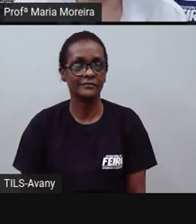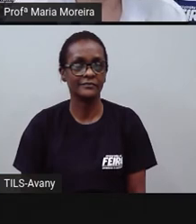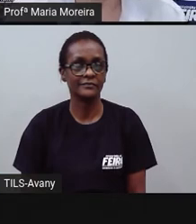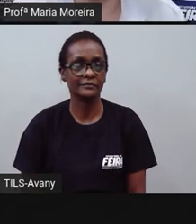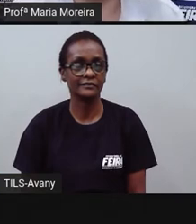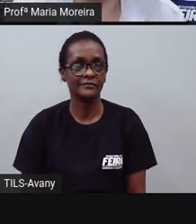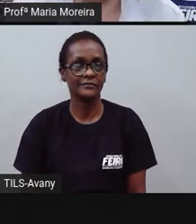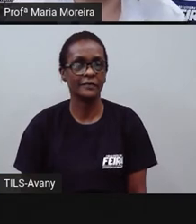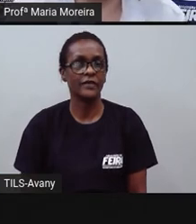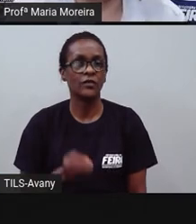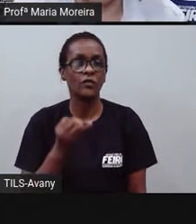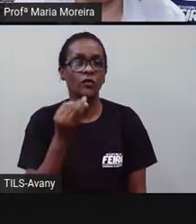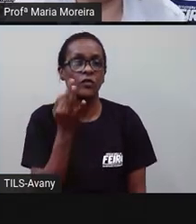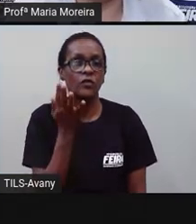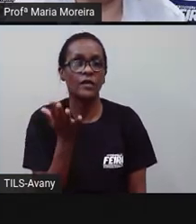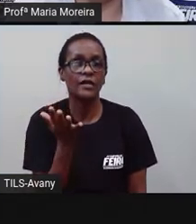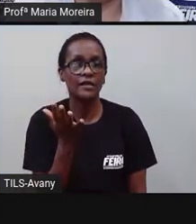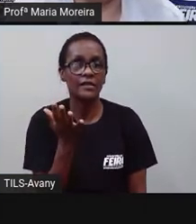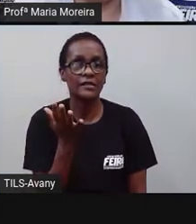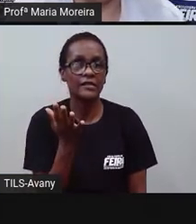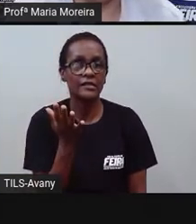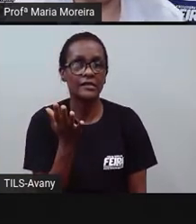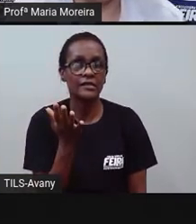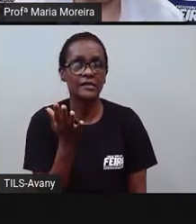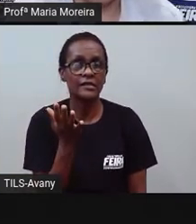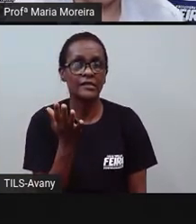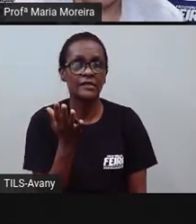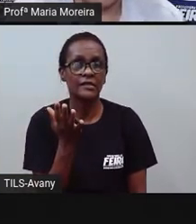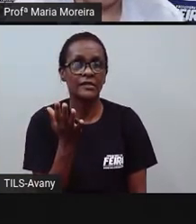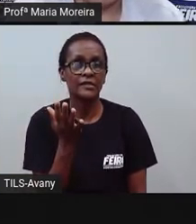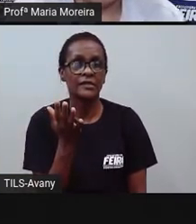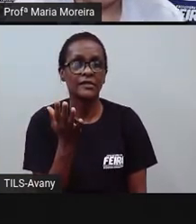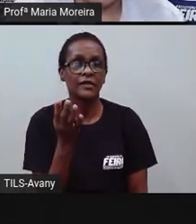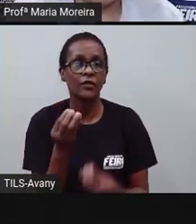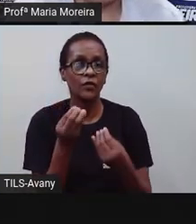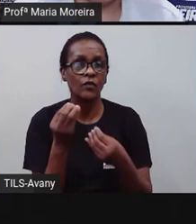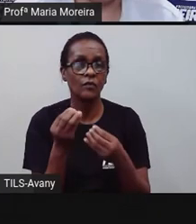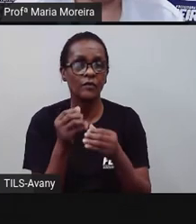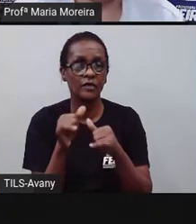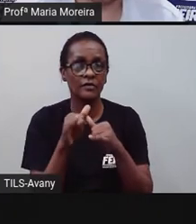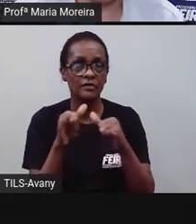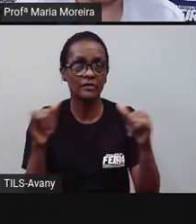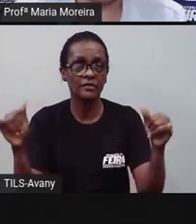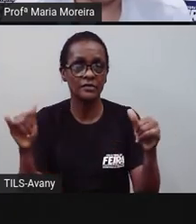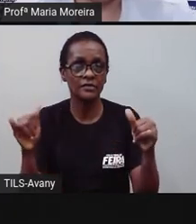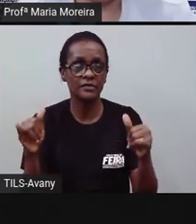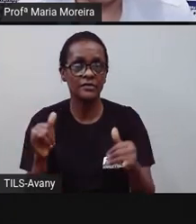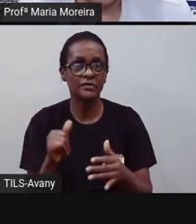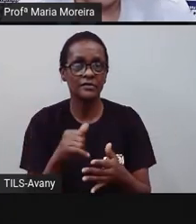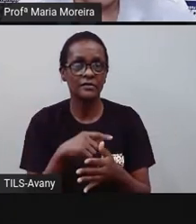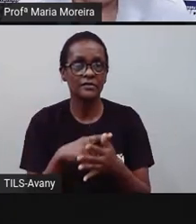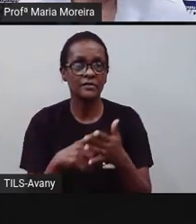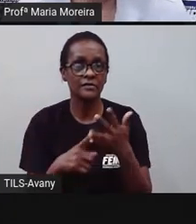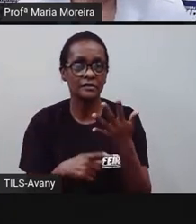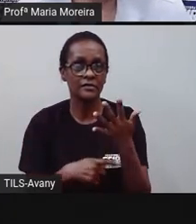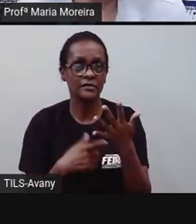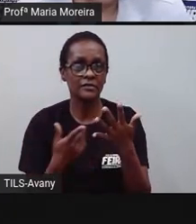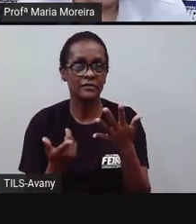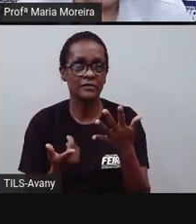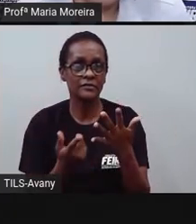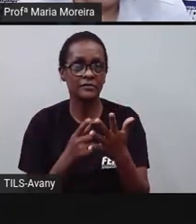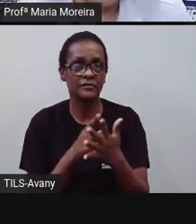Quais são as partes da notícia que vamos trabalhar, né? E para que serve? Olha só. A